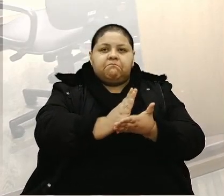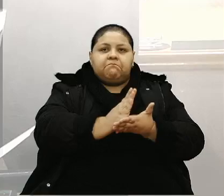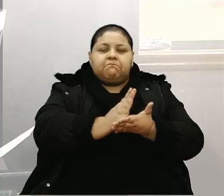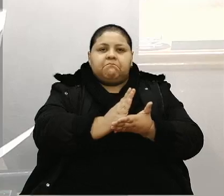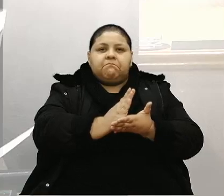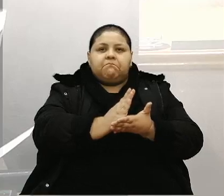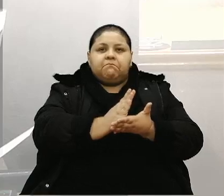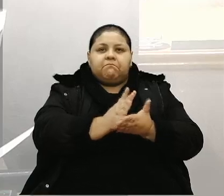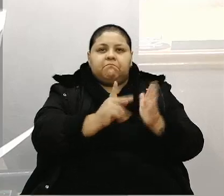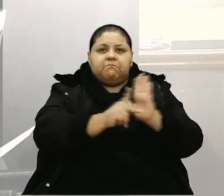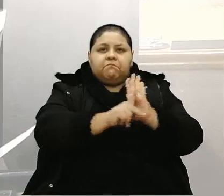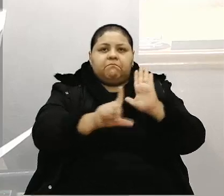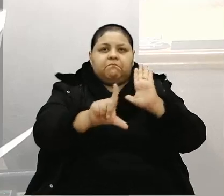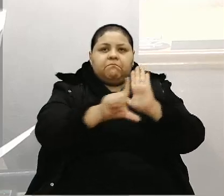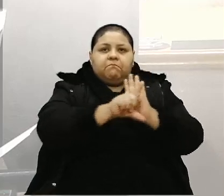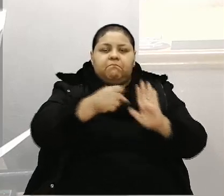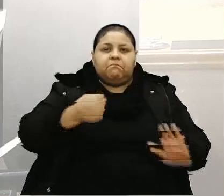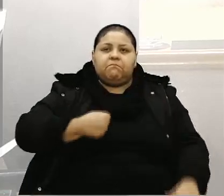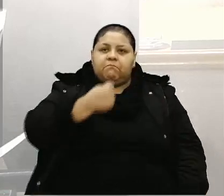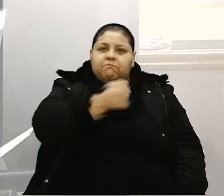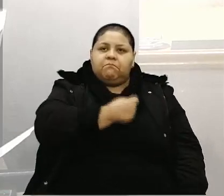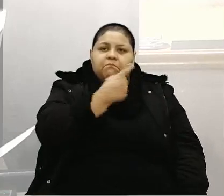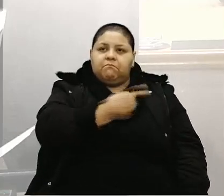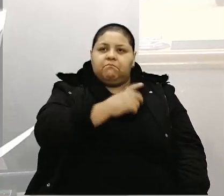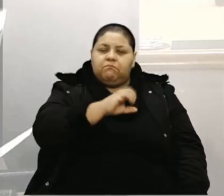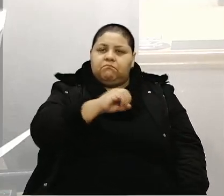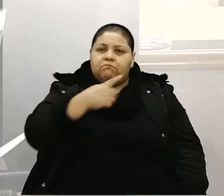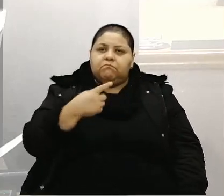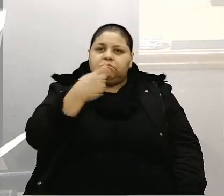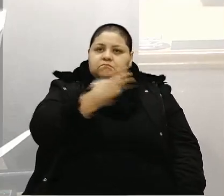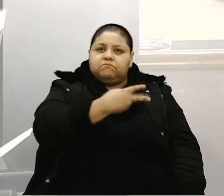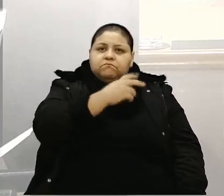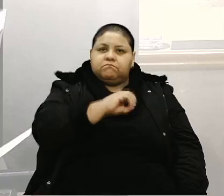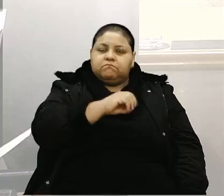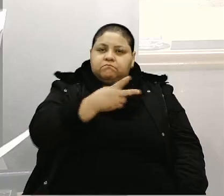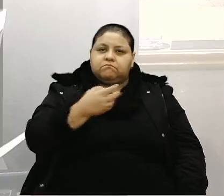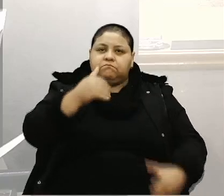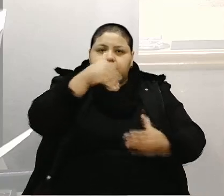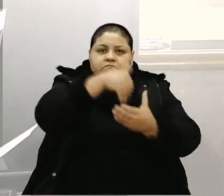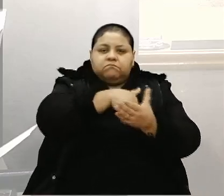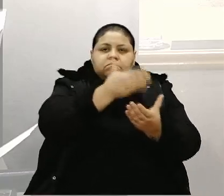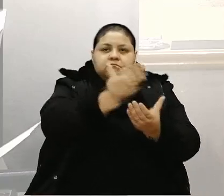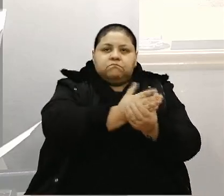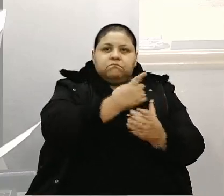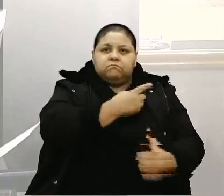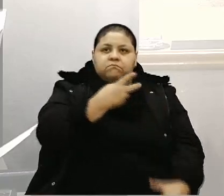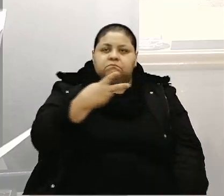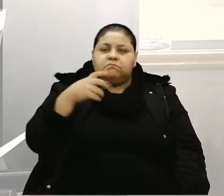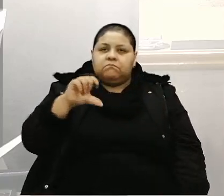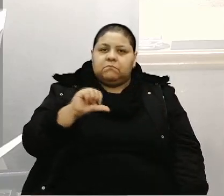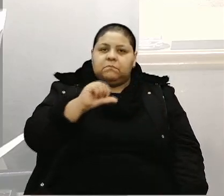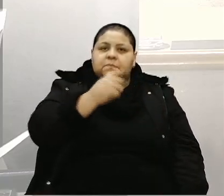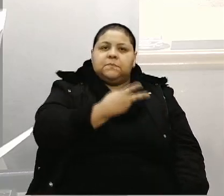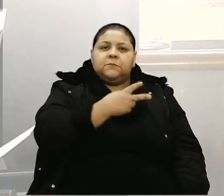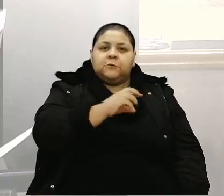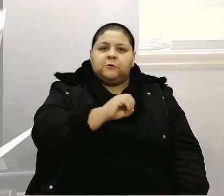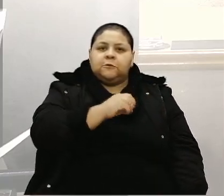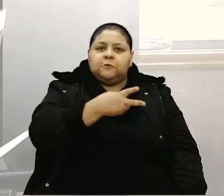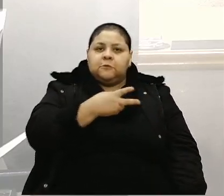favorável do projeto de lei nº 101, 2024, contido no processo nº 129, 2024.